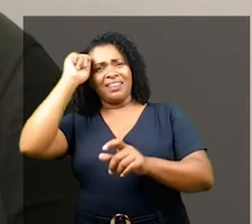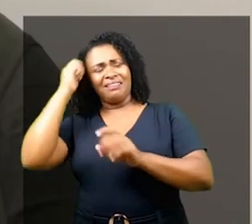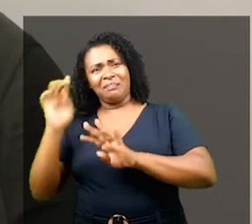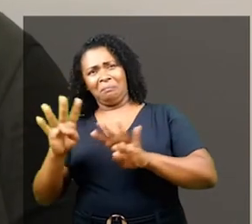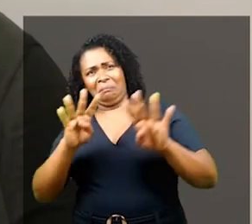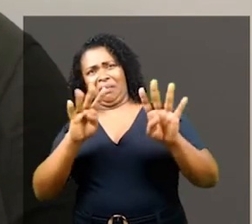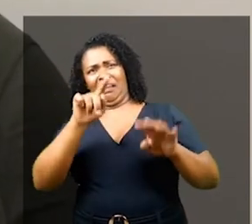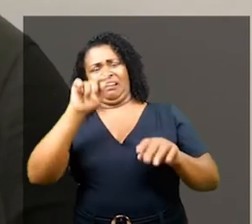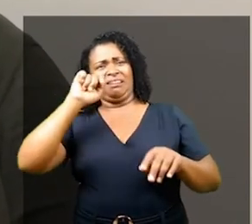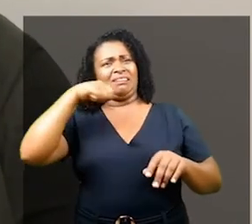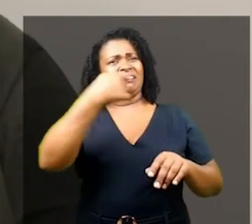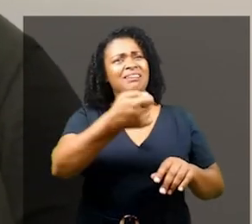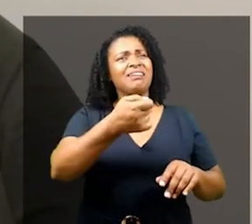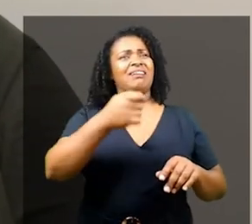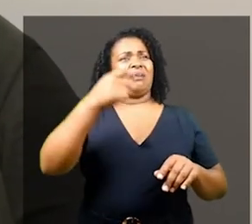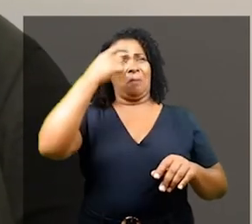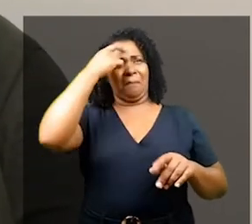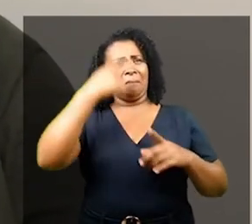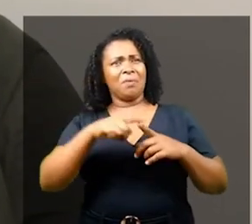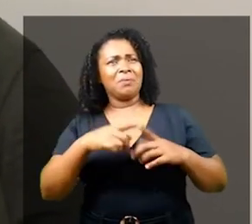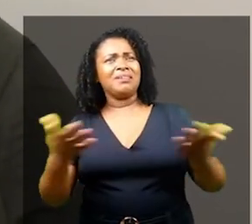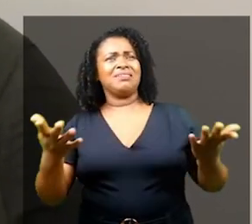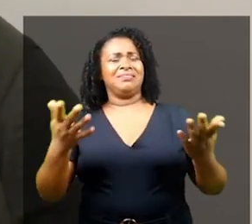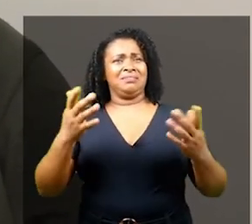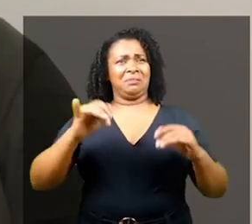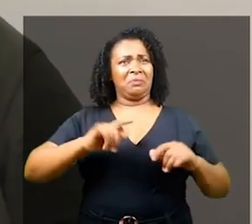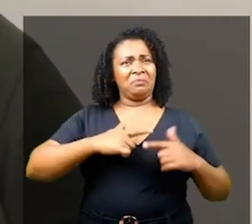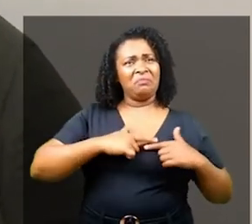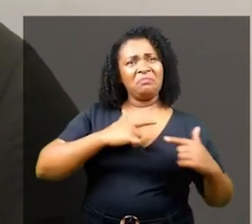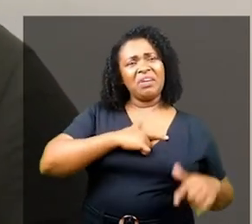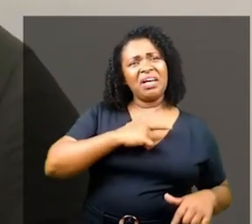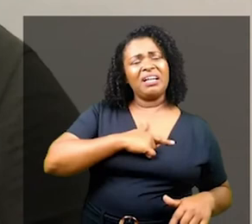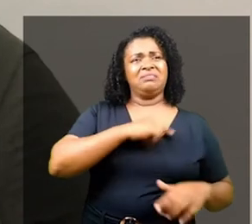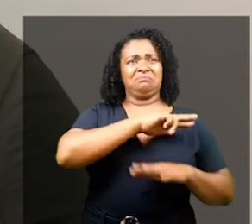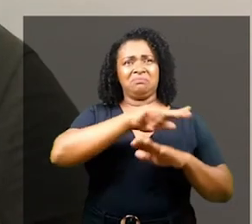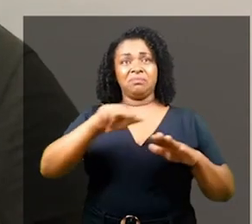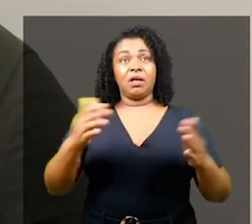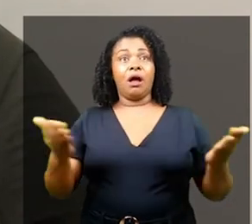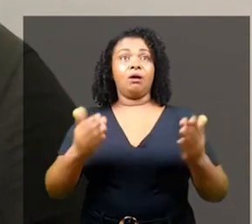É ter a oportunidade de ver histórias que vão além. É muito complexo.